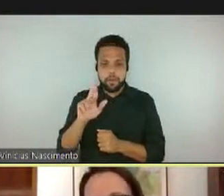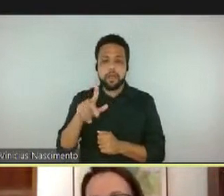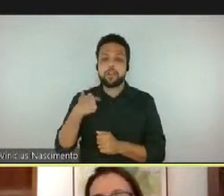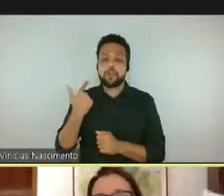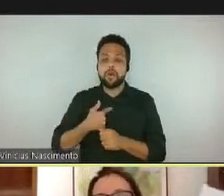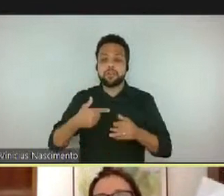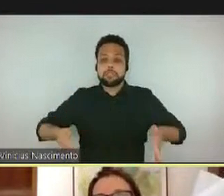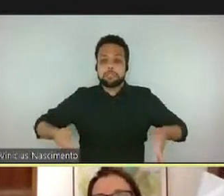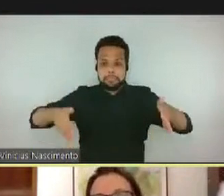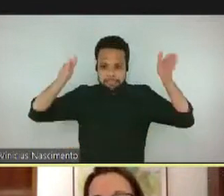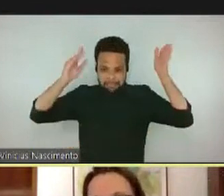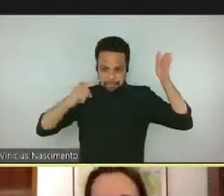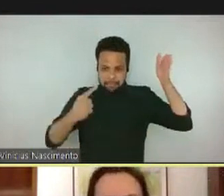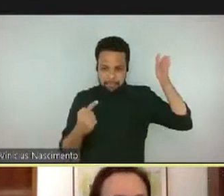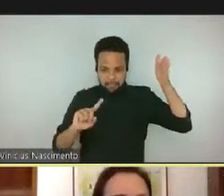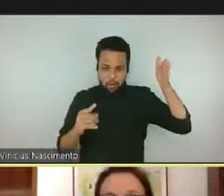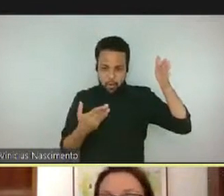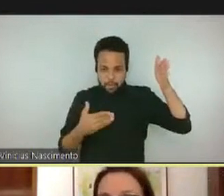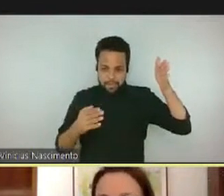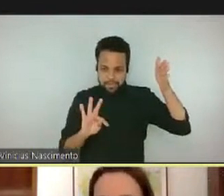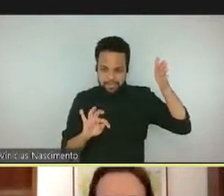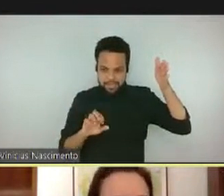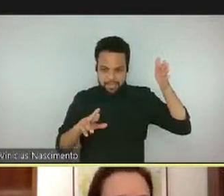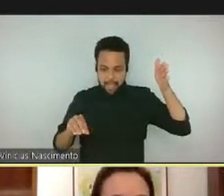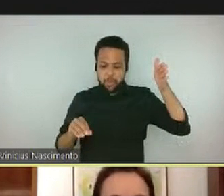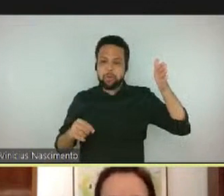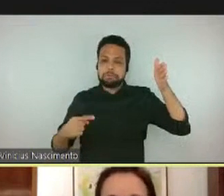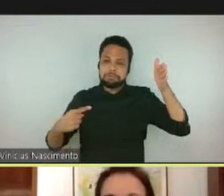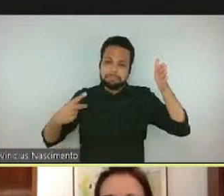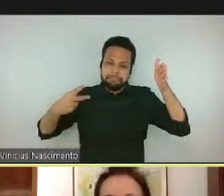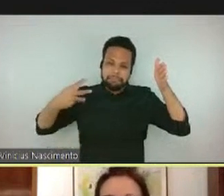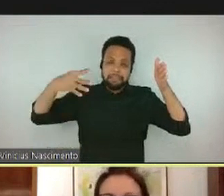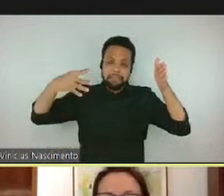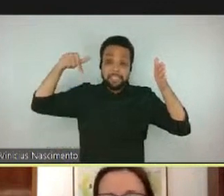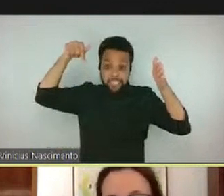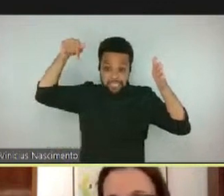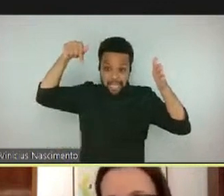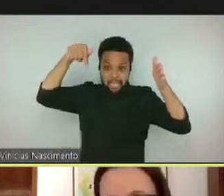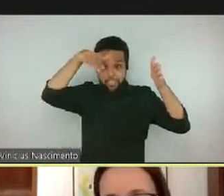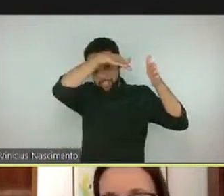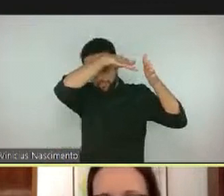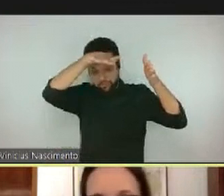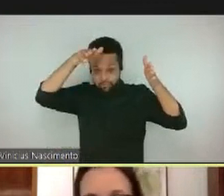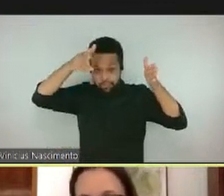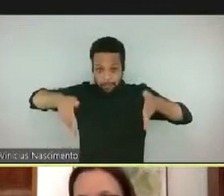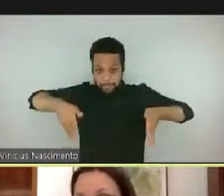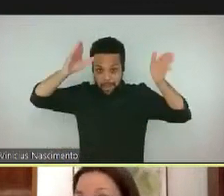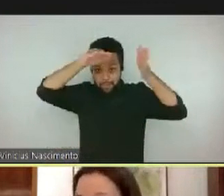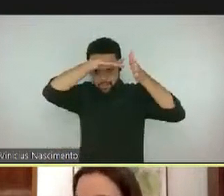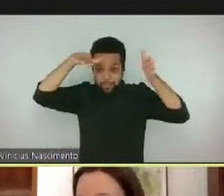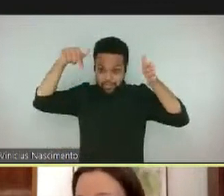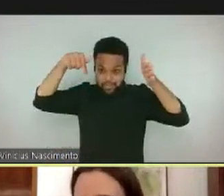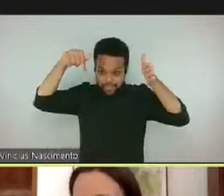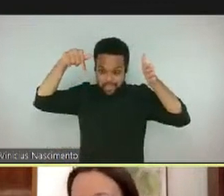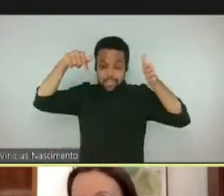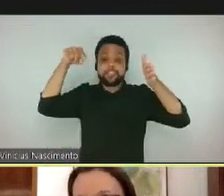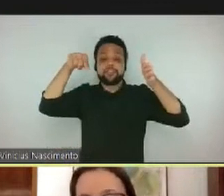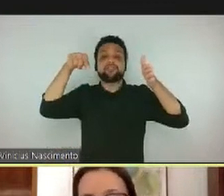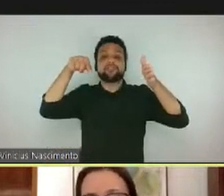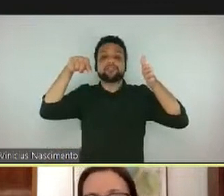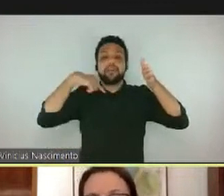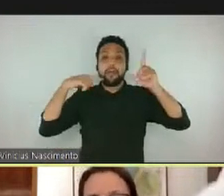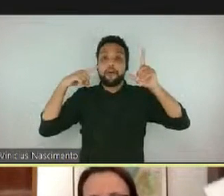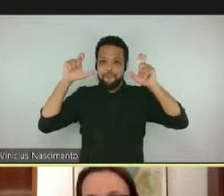Ligia Clark, Helio Oiticica e outros artistas, e aqui eu até coloquei uma foto, que são crianças, não são os